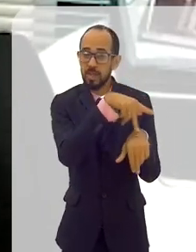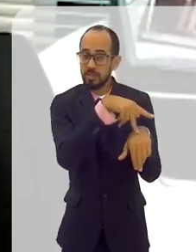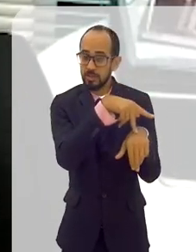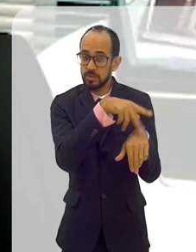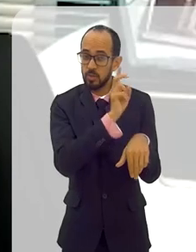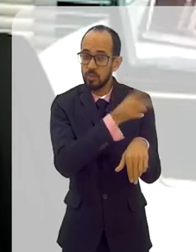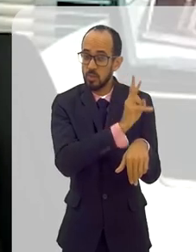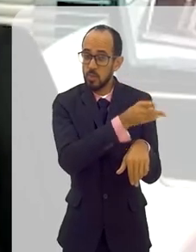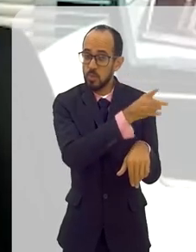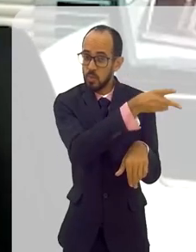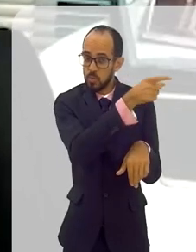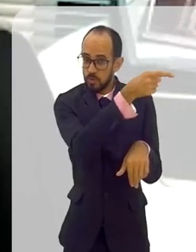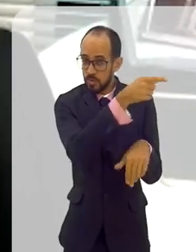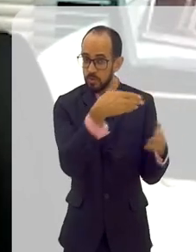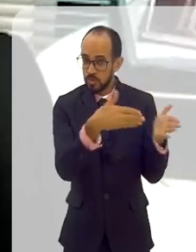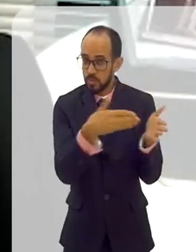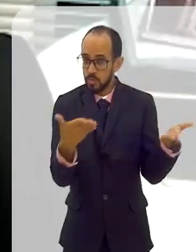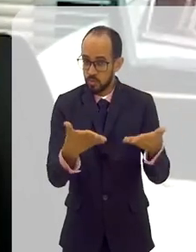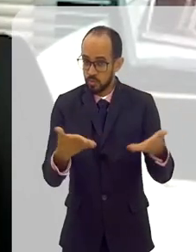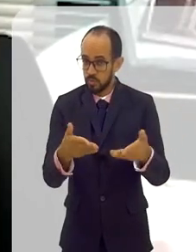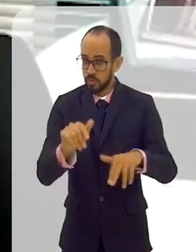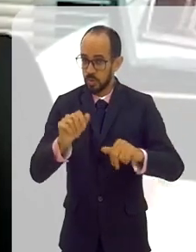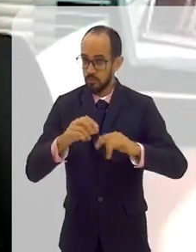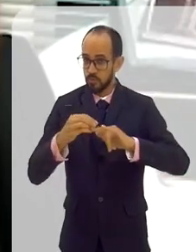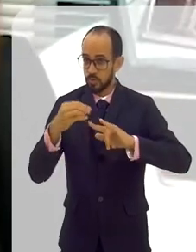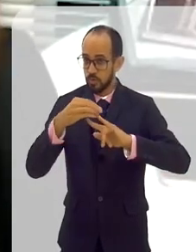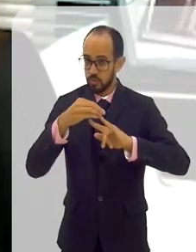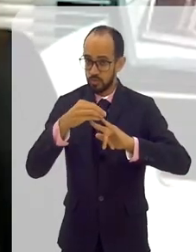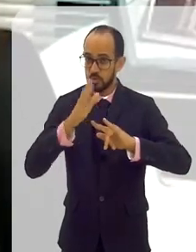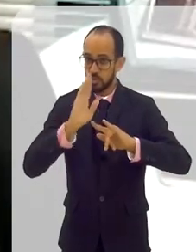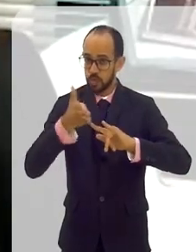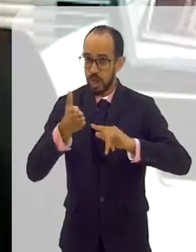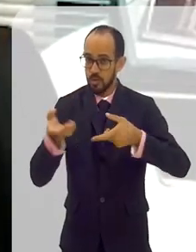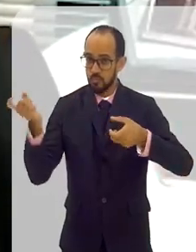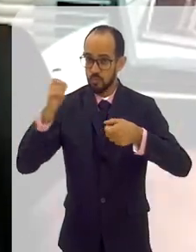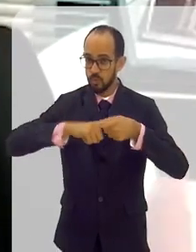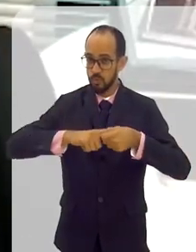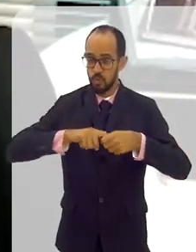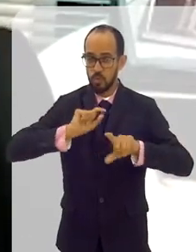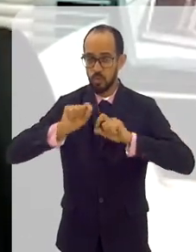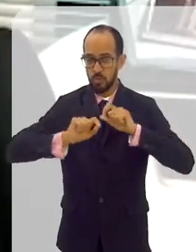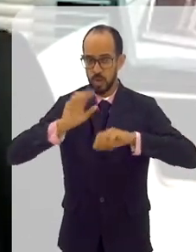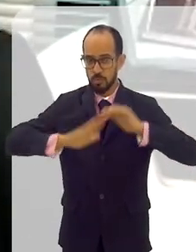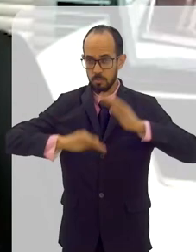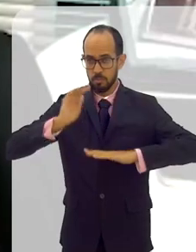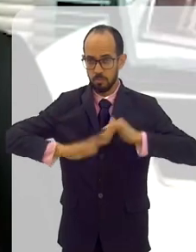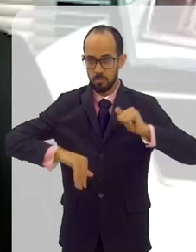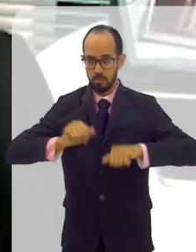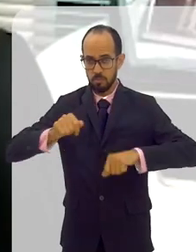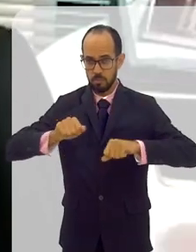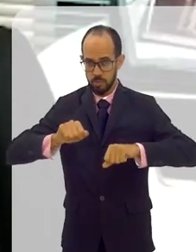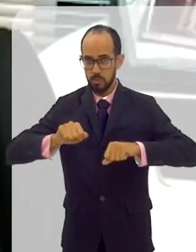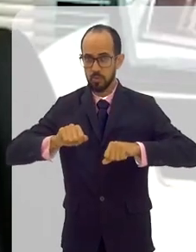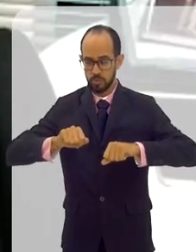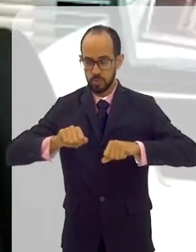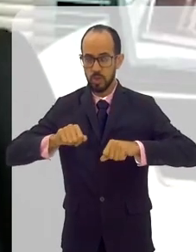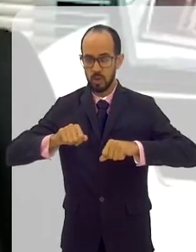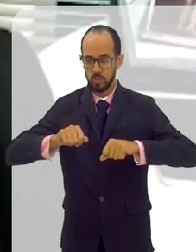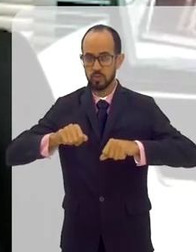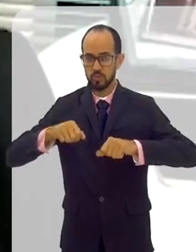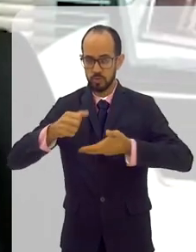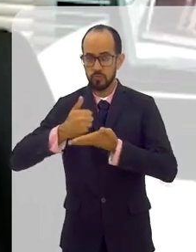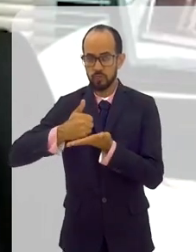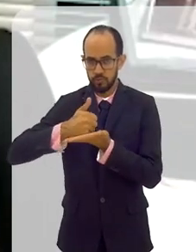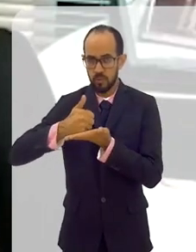importados e ainda são, em parte. A Fiocruz já retomou a produção de